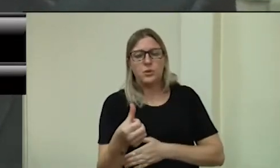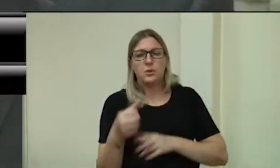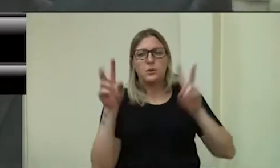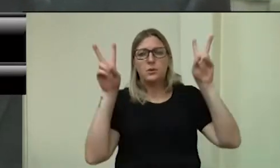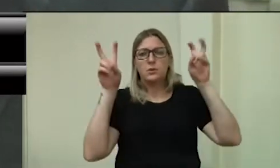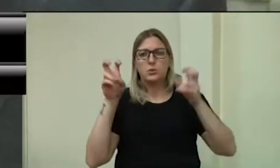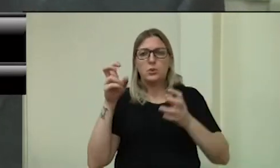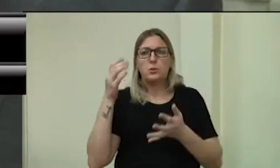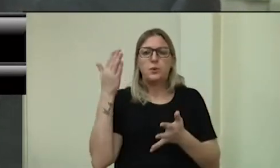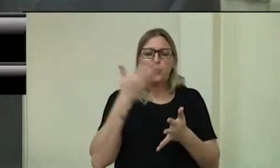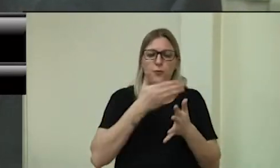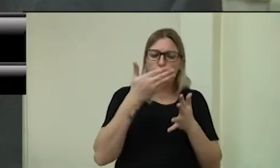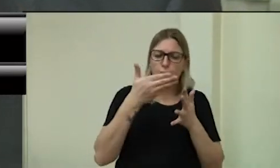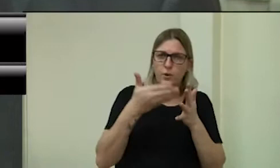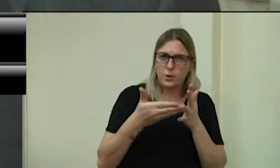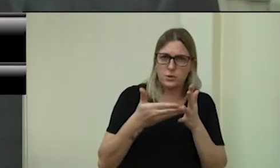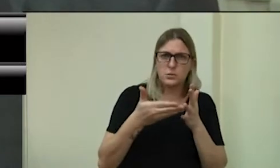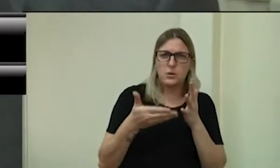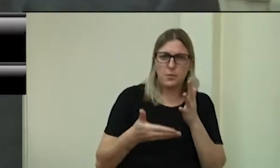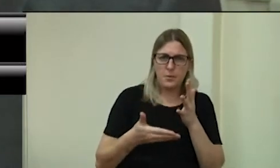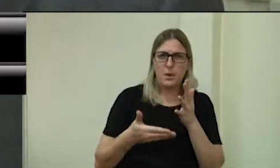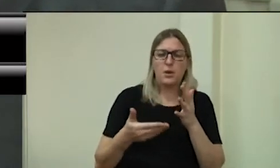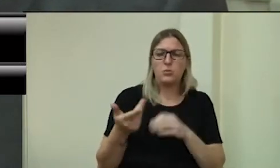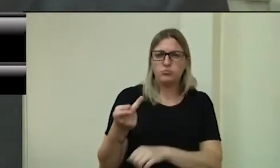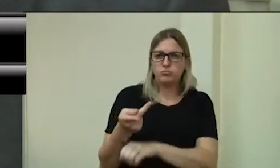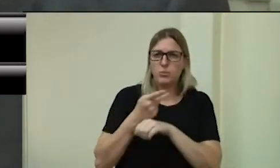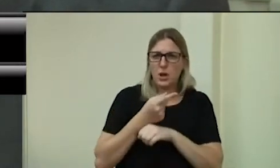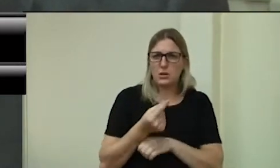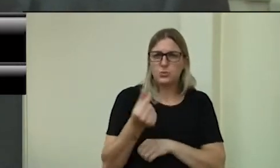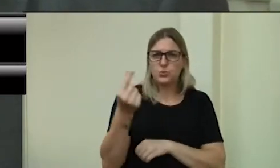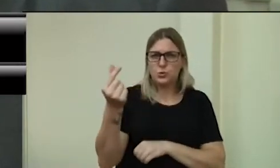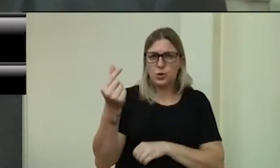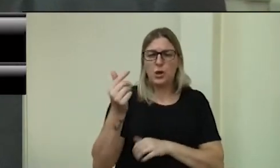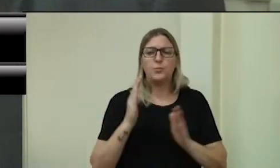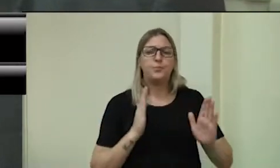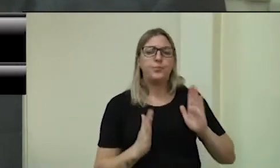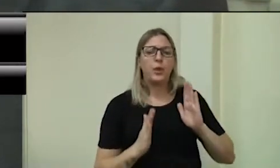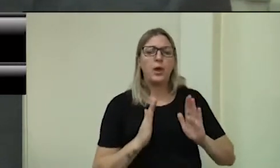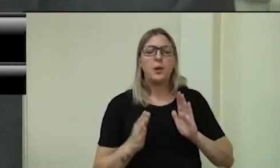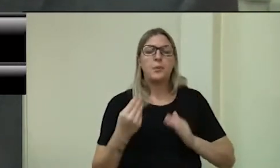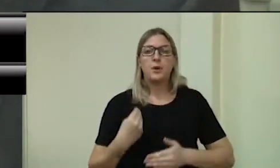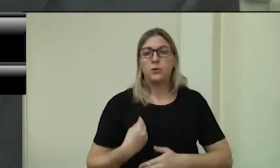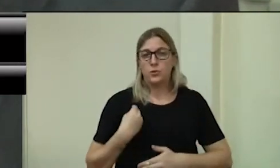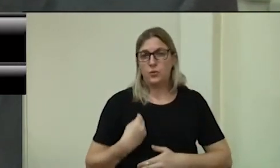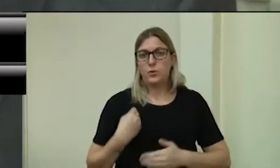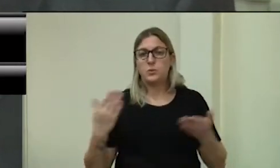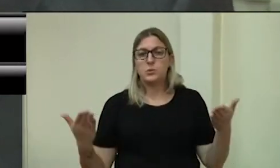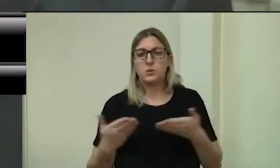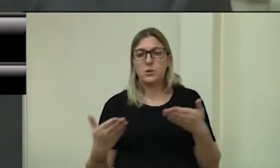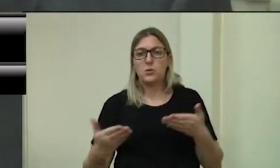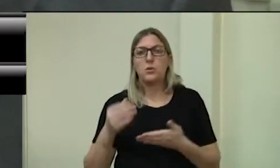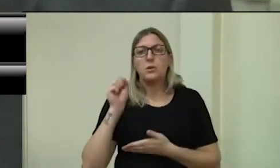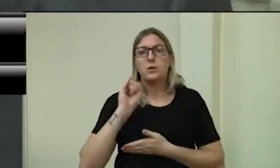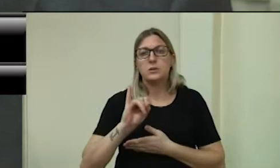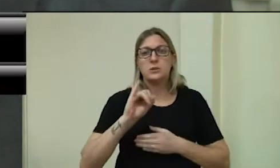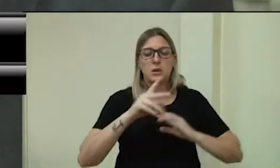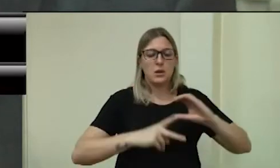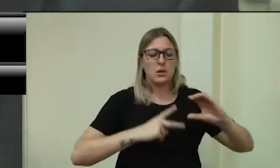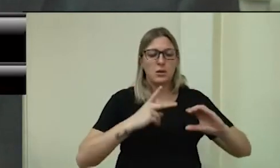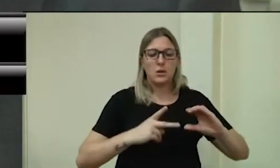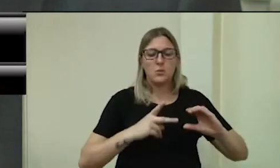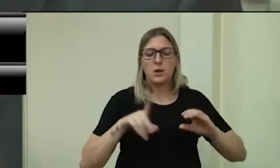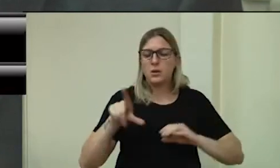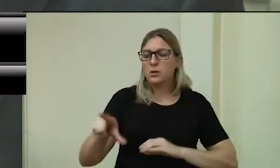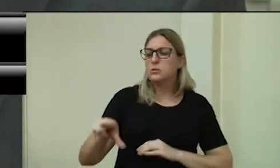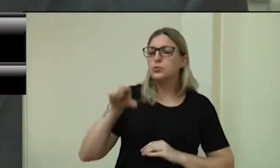financiamento. Na época que nós vivemos, se a Câmara de Vereadores optasse por não